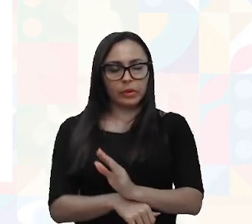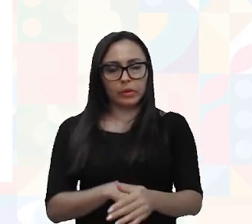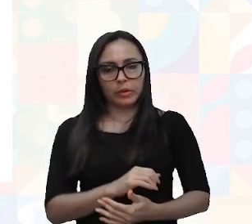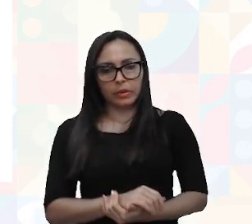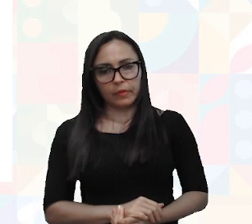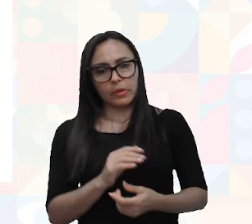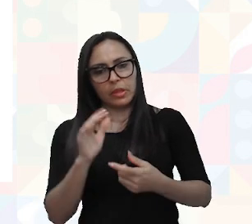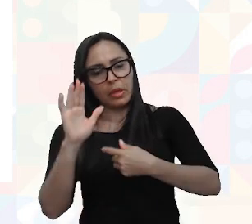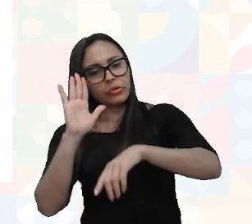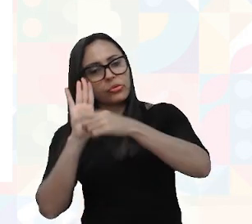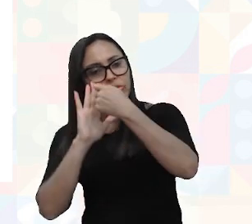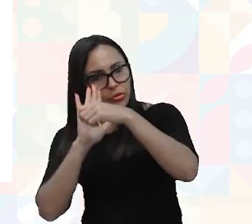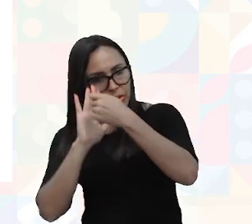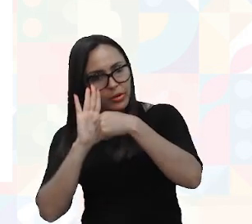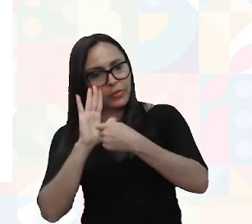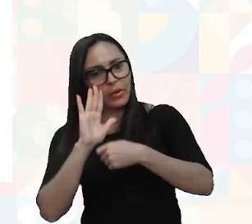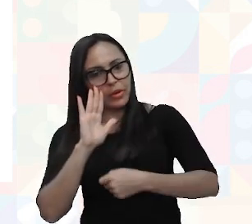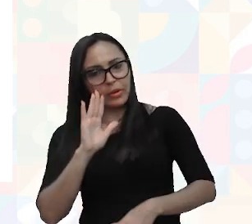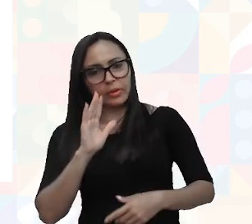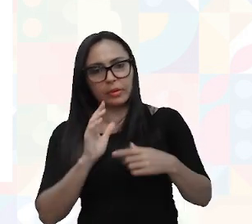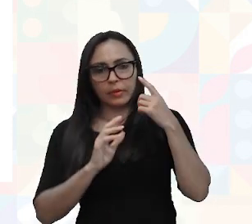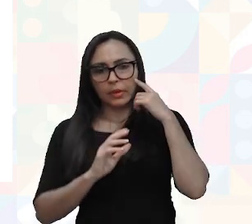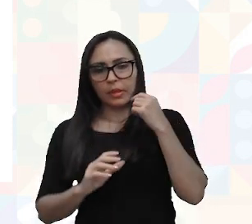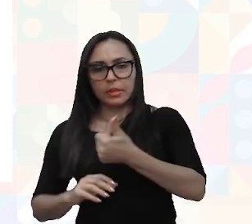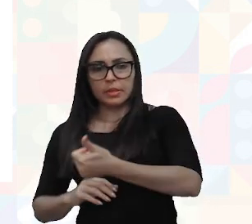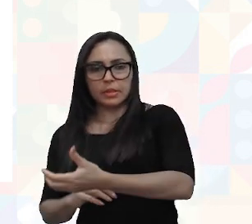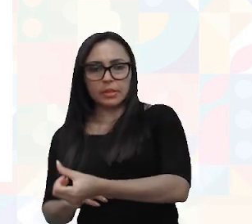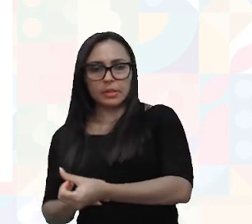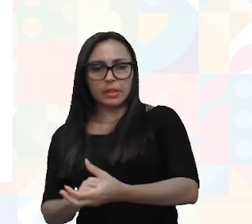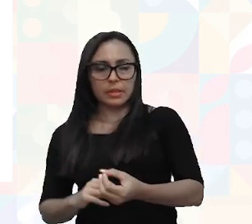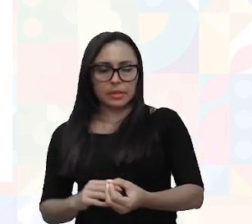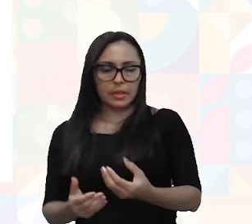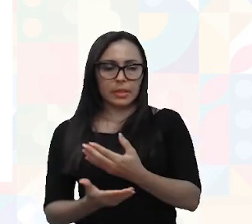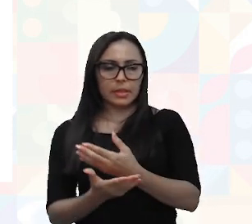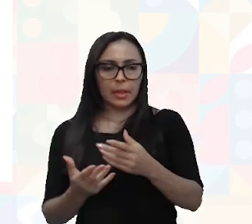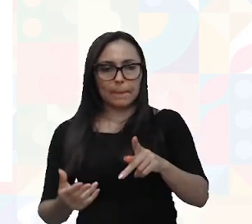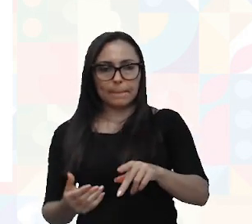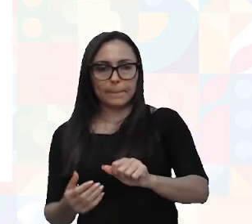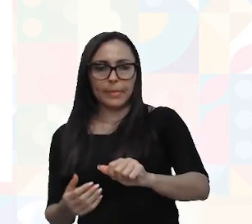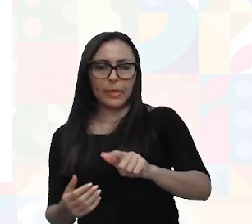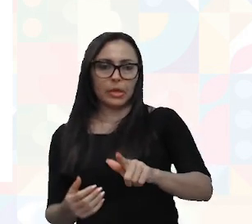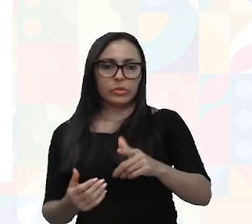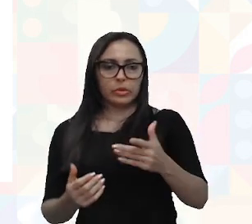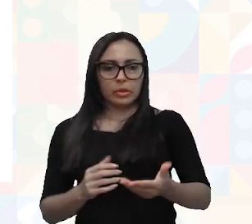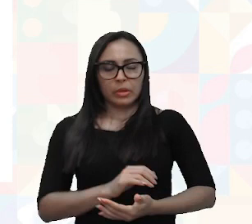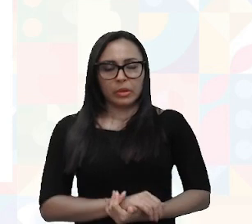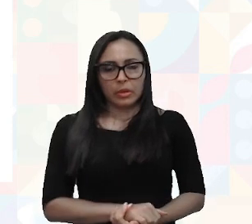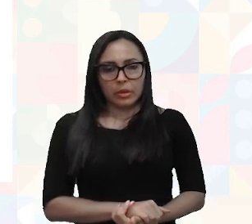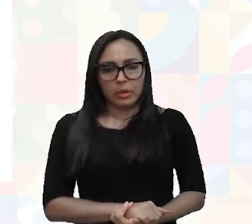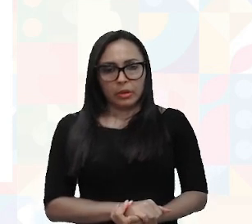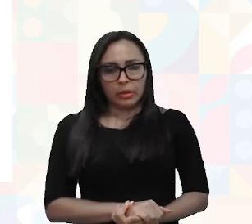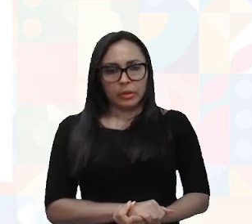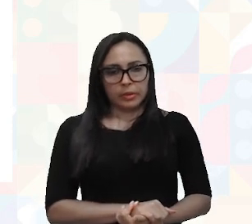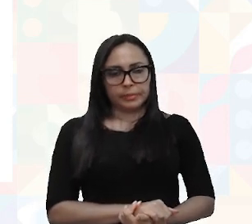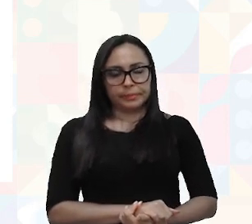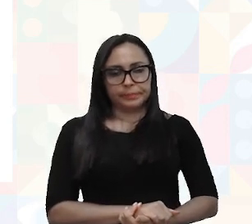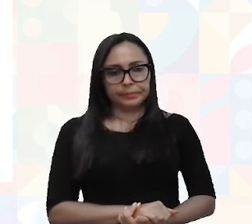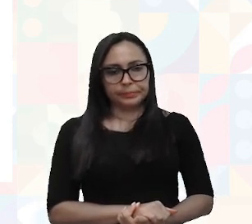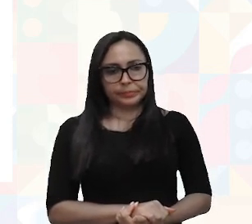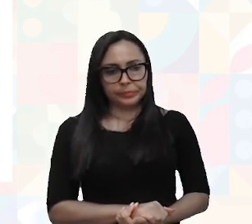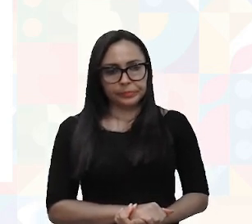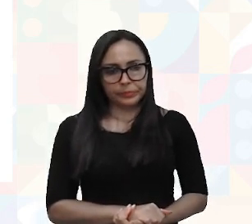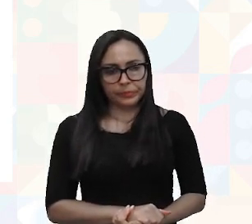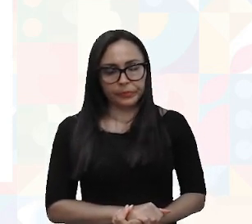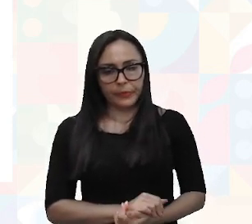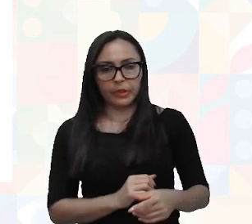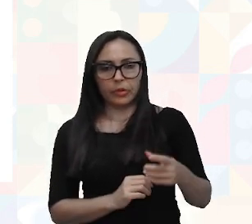aí escrevendo, se você tiver 160 páginas, vai ter 160 minutos de vídeo. Então, aí,